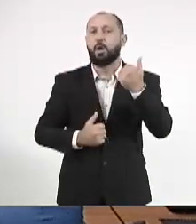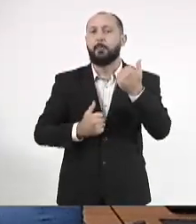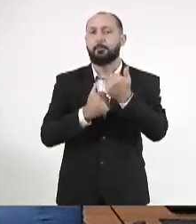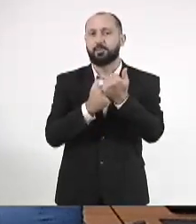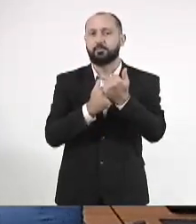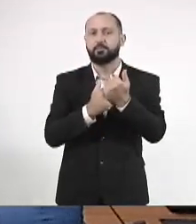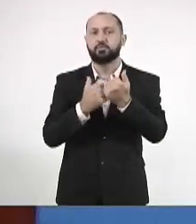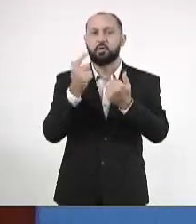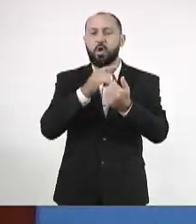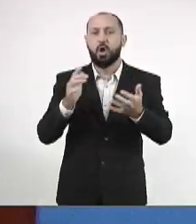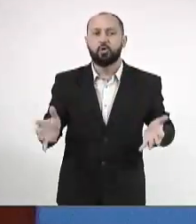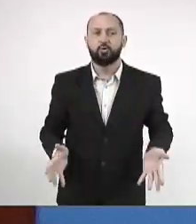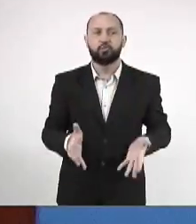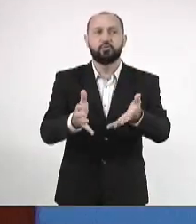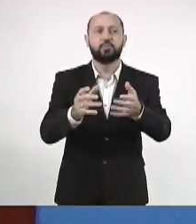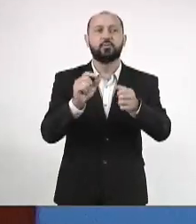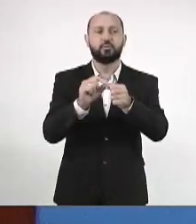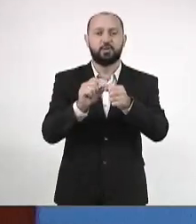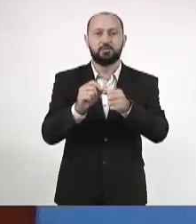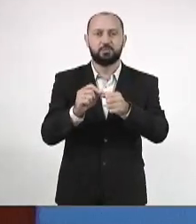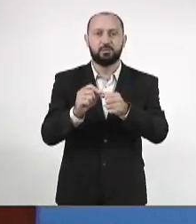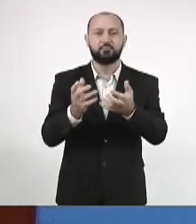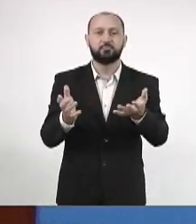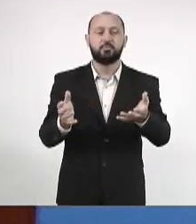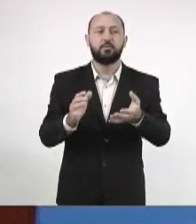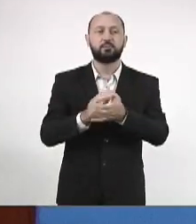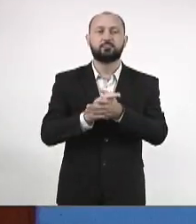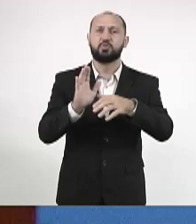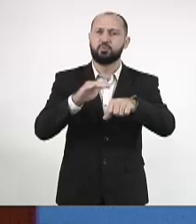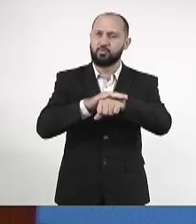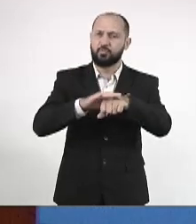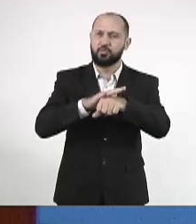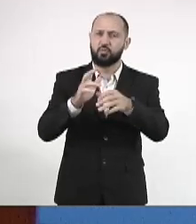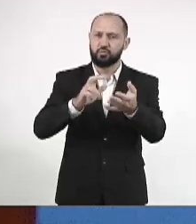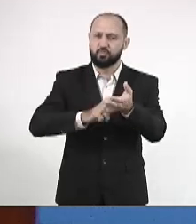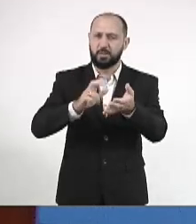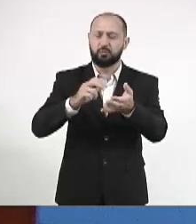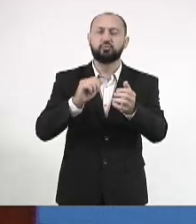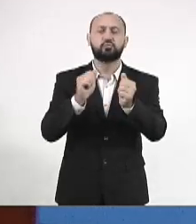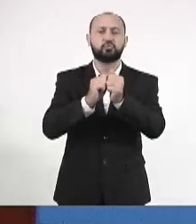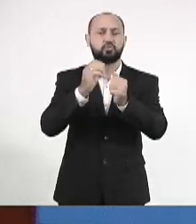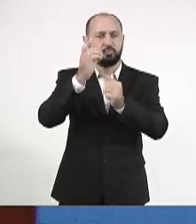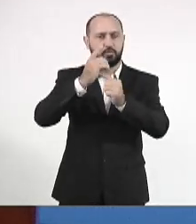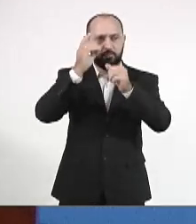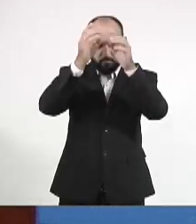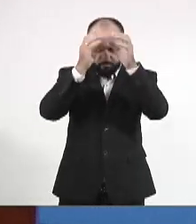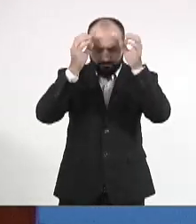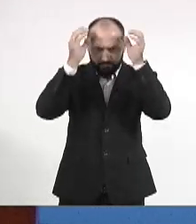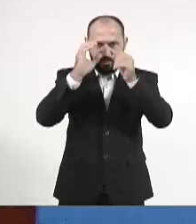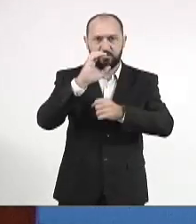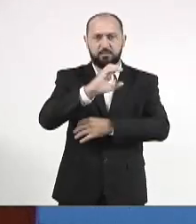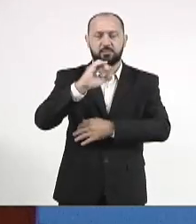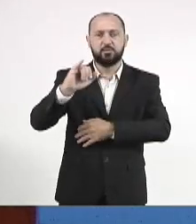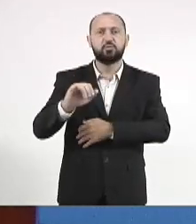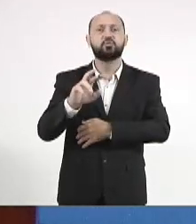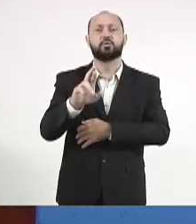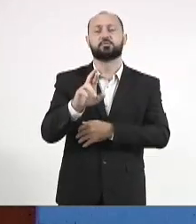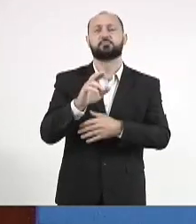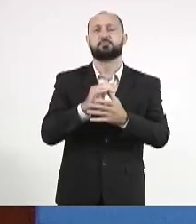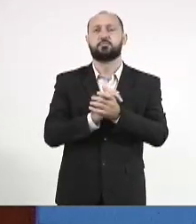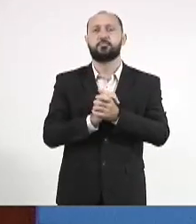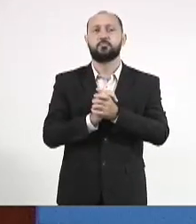ajude-o, faça o caminhar. E falei hoje cedo com o deputado Caravina, deputado Caravina, que é da CCJ, eu acho que nós temos que